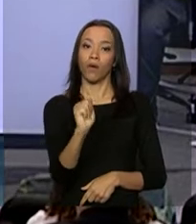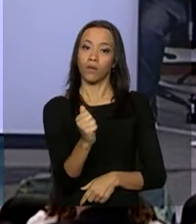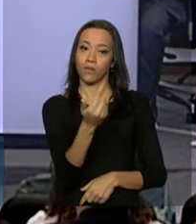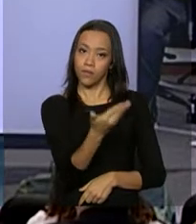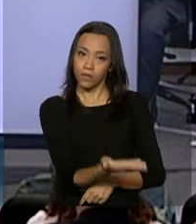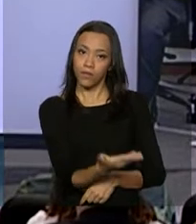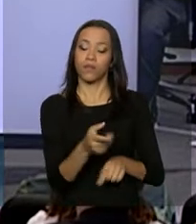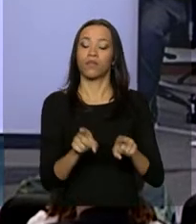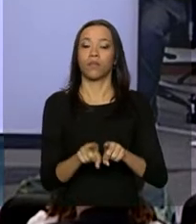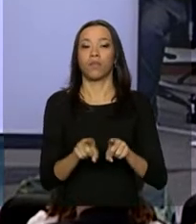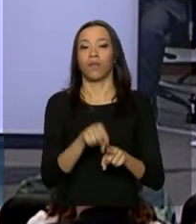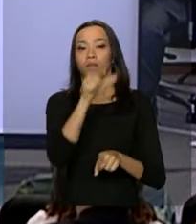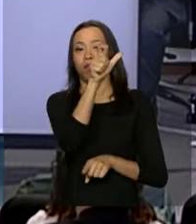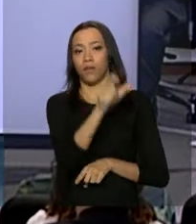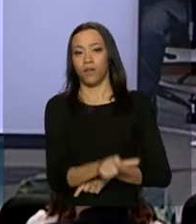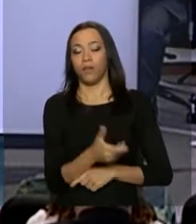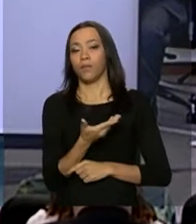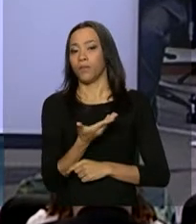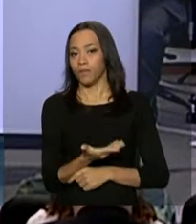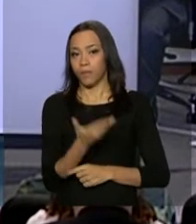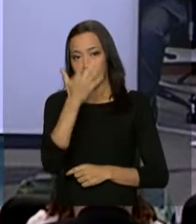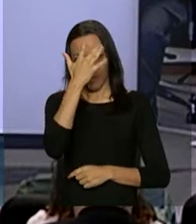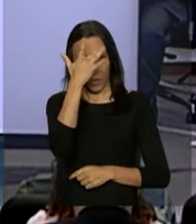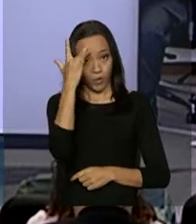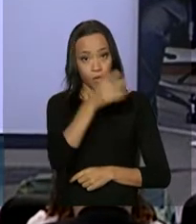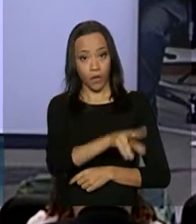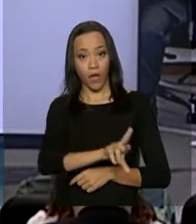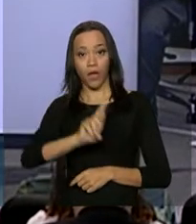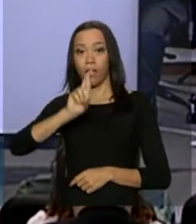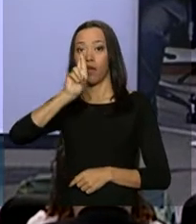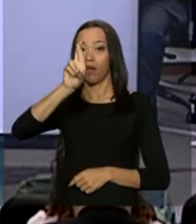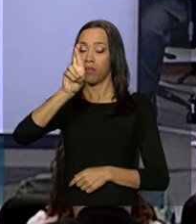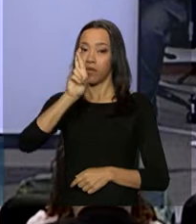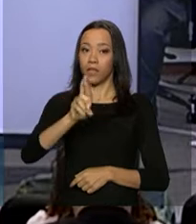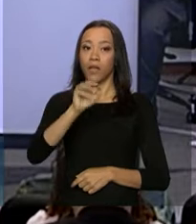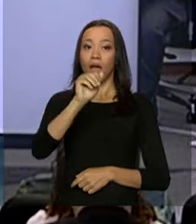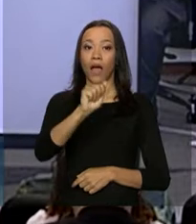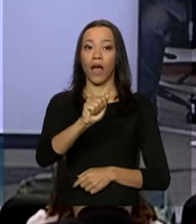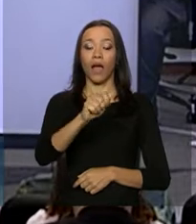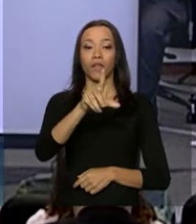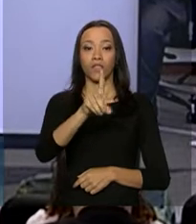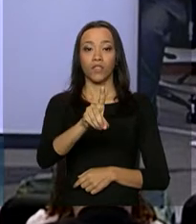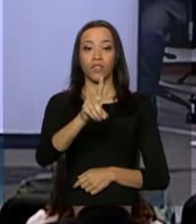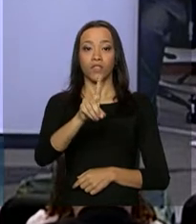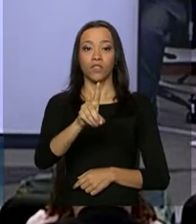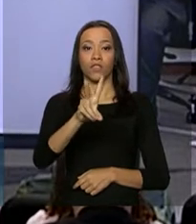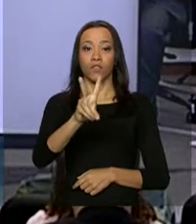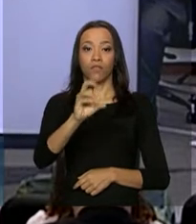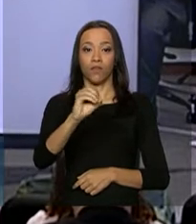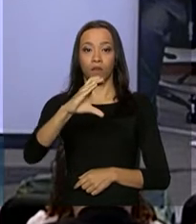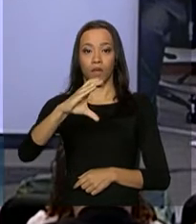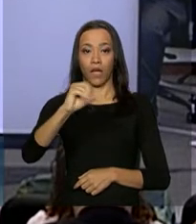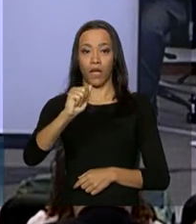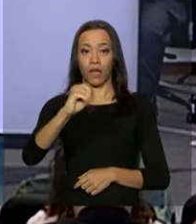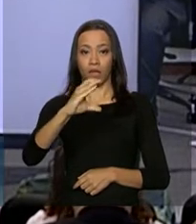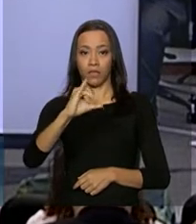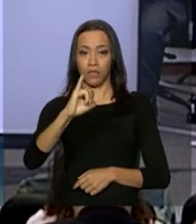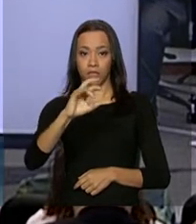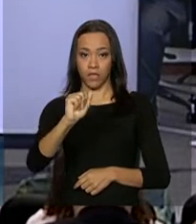Guerreiro, nosso companheiro, que aqui representa a Advocacia Geral da União, e o nosso